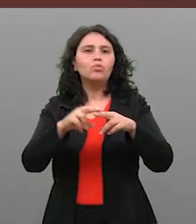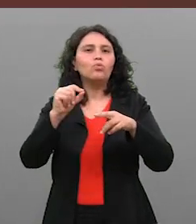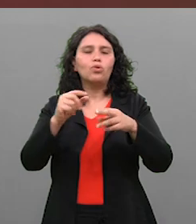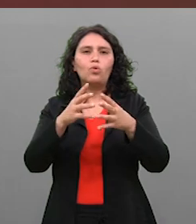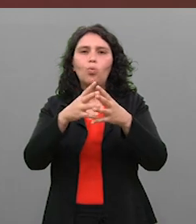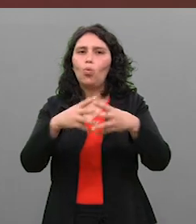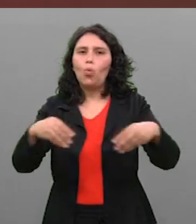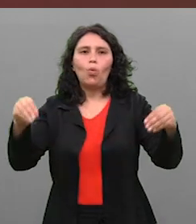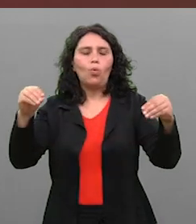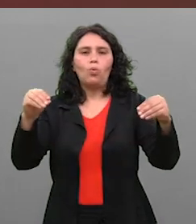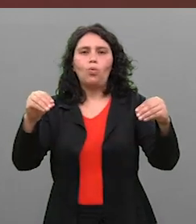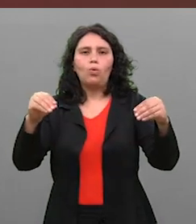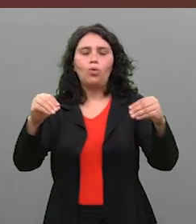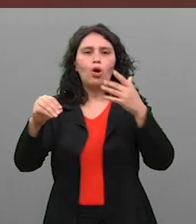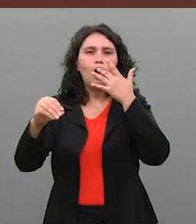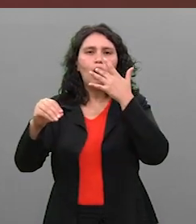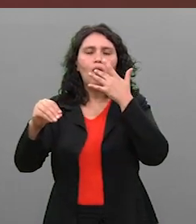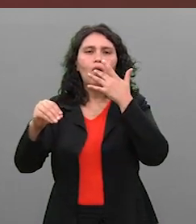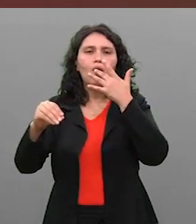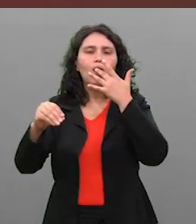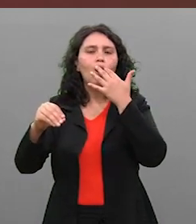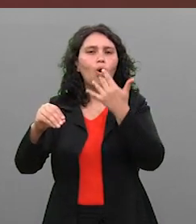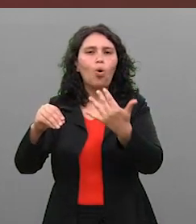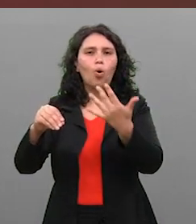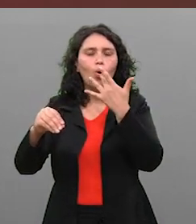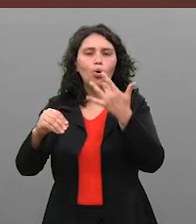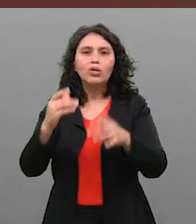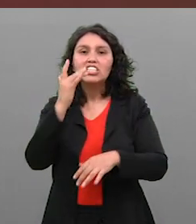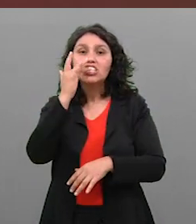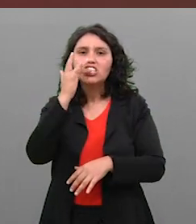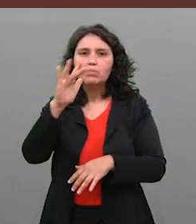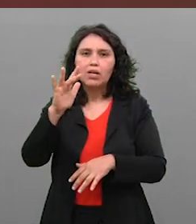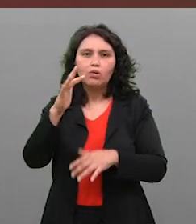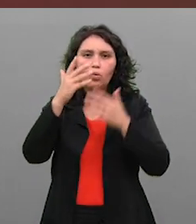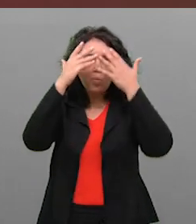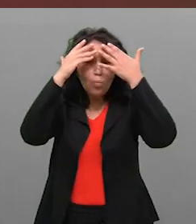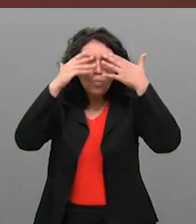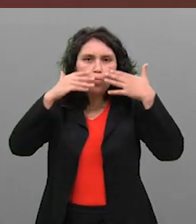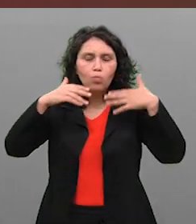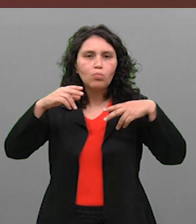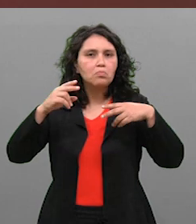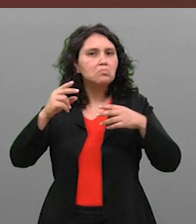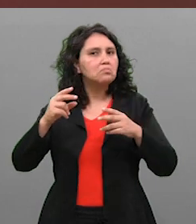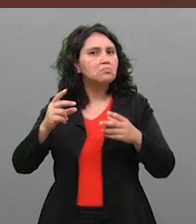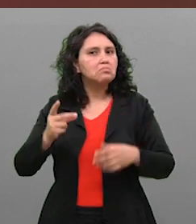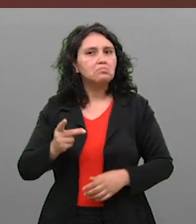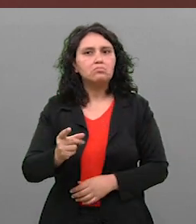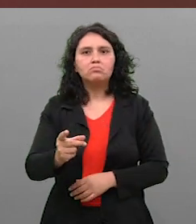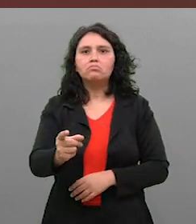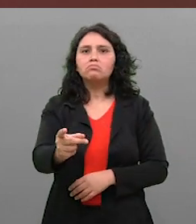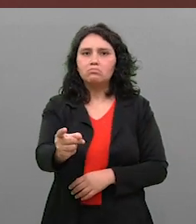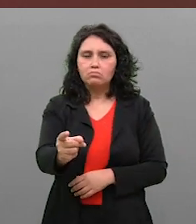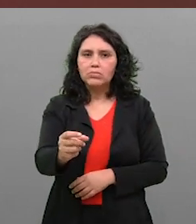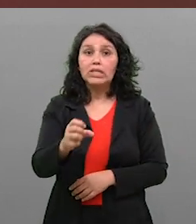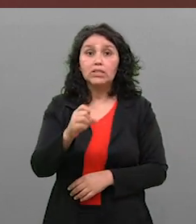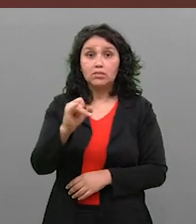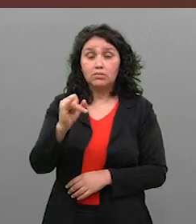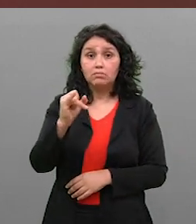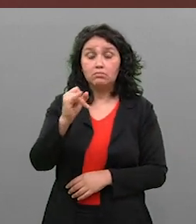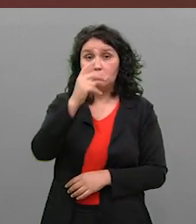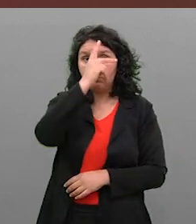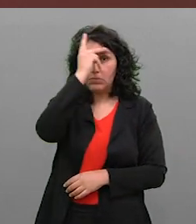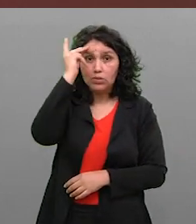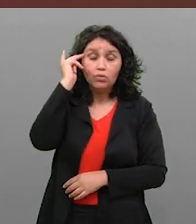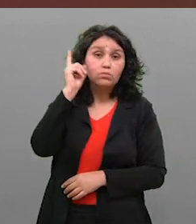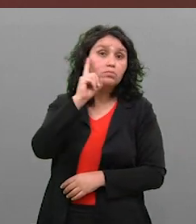de sumir a cor da pele. Então, ficar branco, mais claro que a pele, de forma permanente. Então, se a pessoa